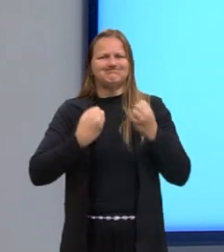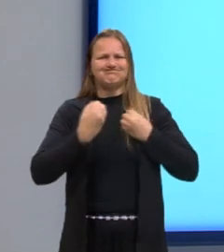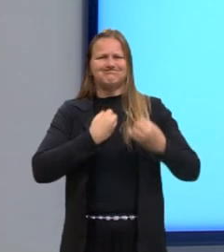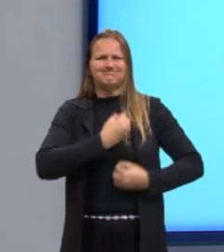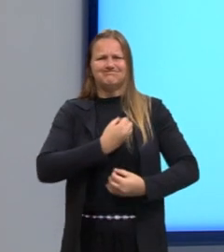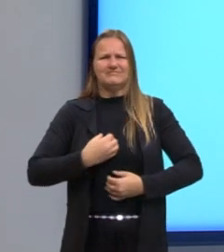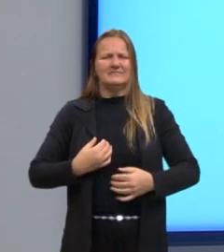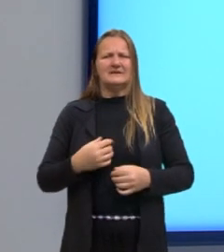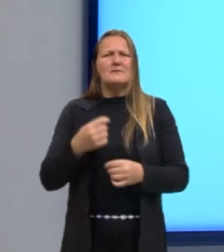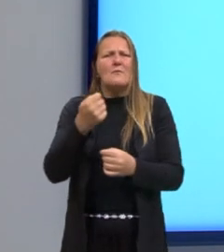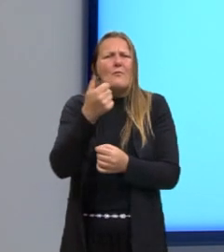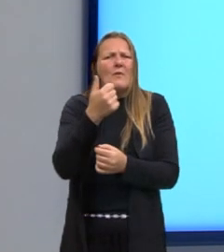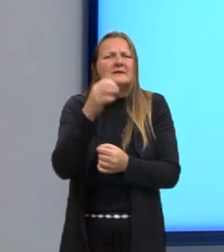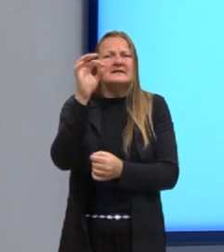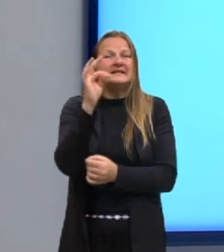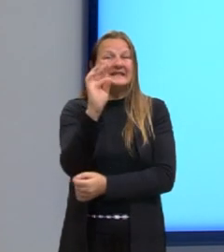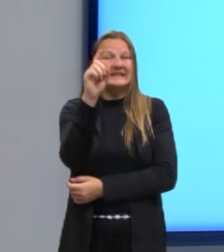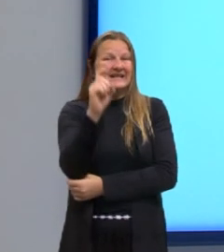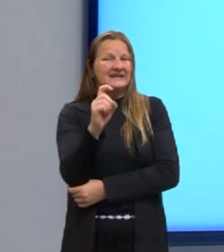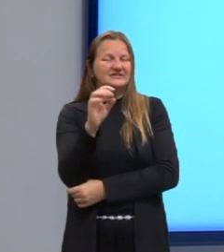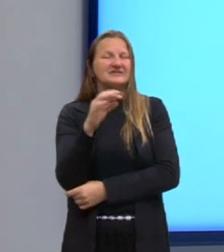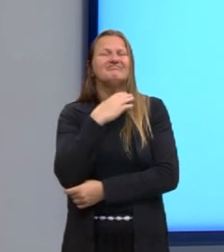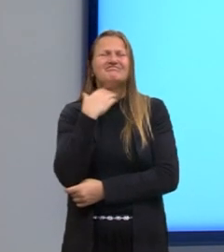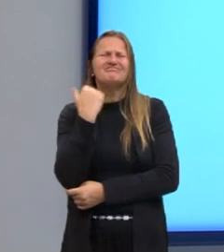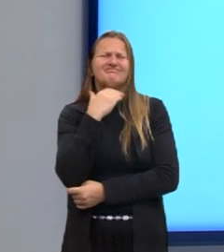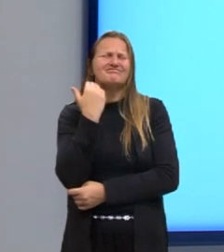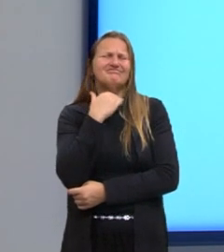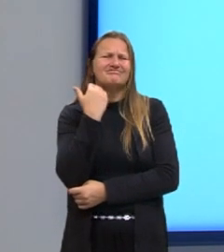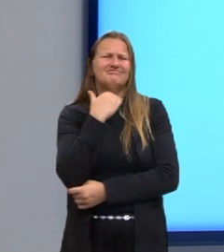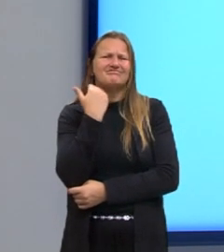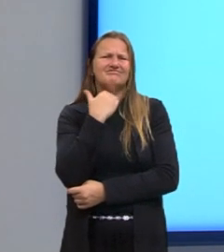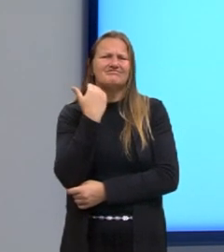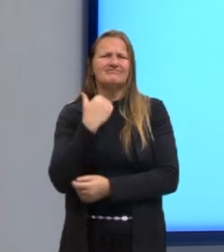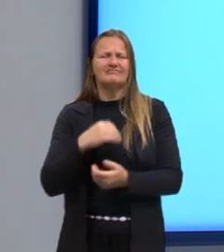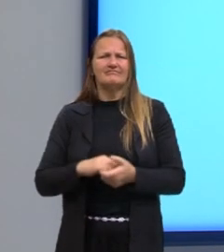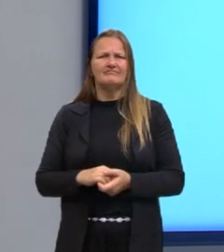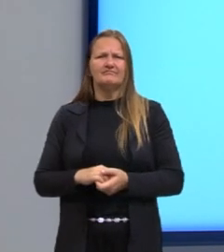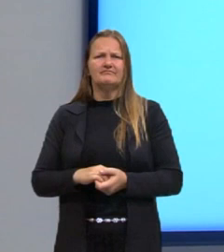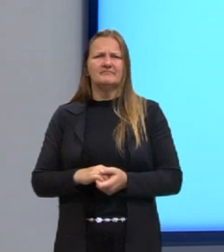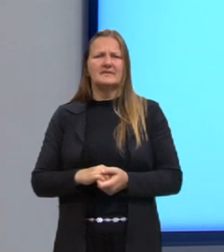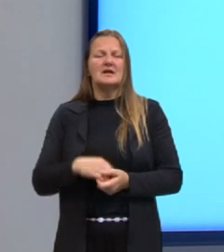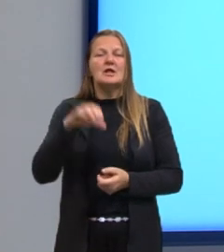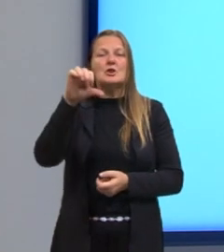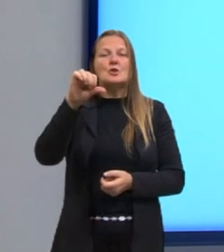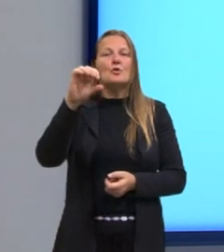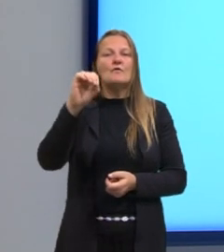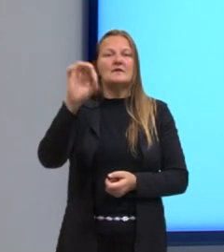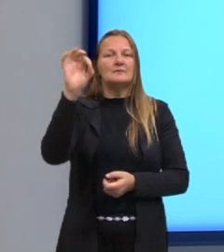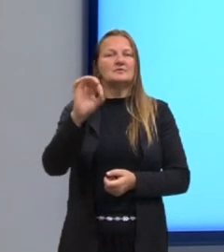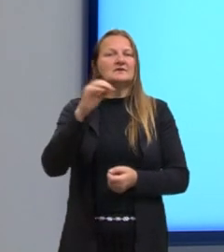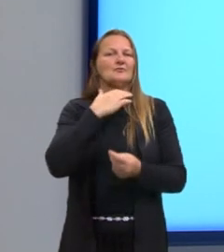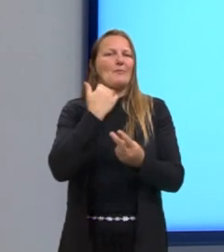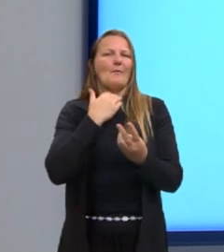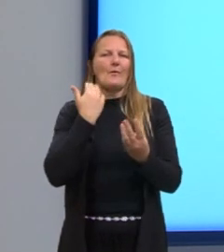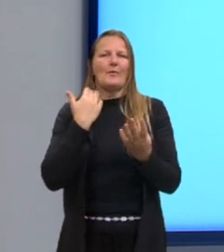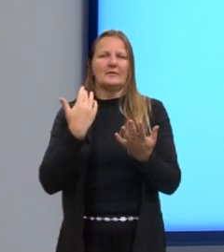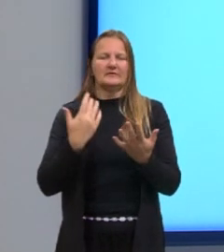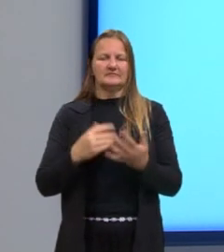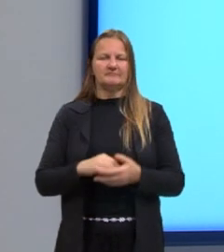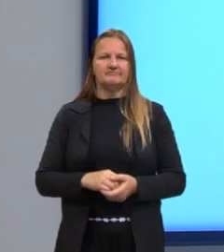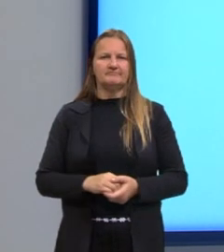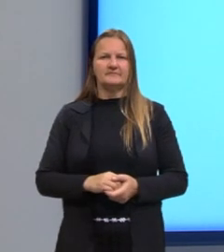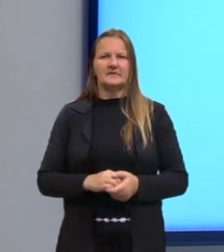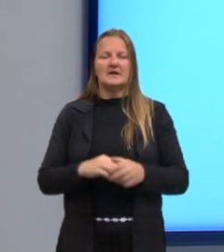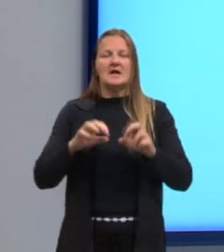letalidade, que são enfermos que vão a óbito, pode chegar a 90%. Em